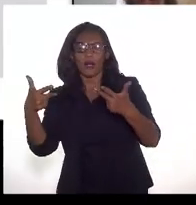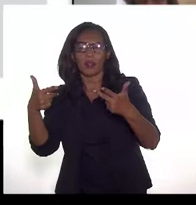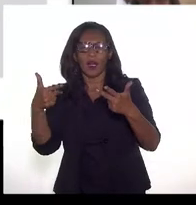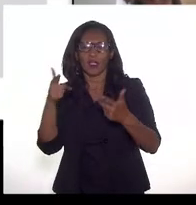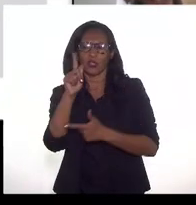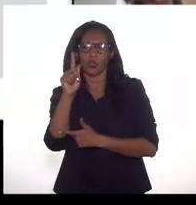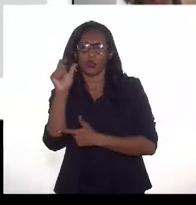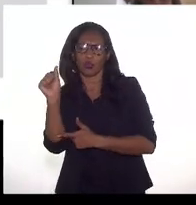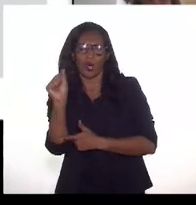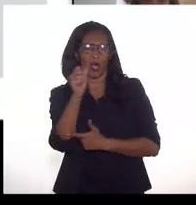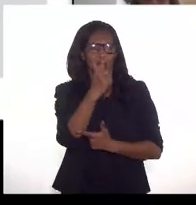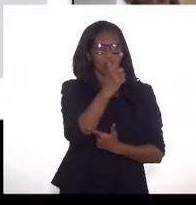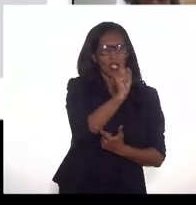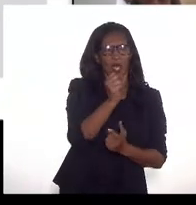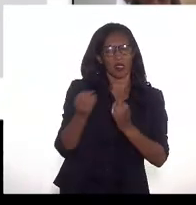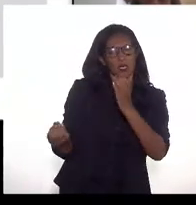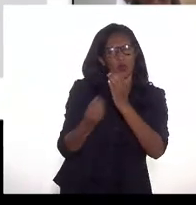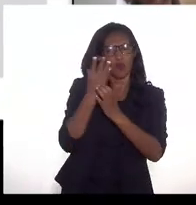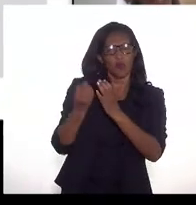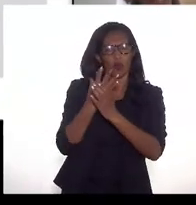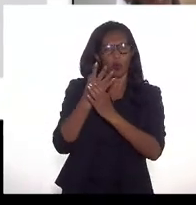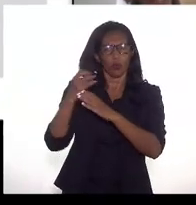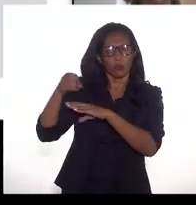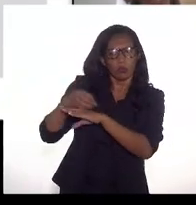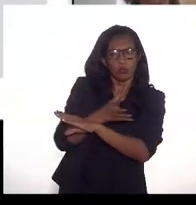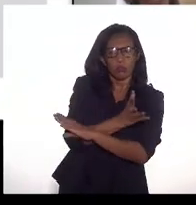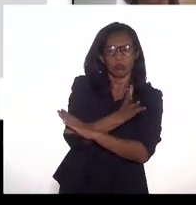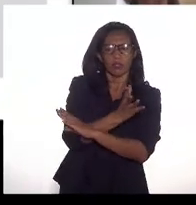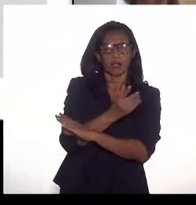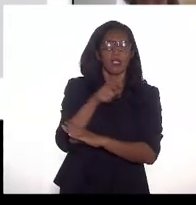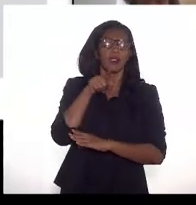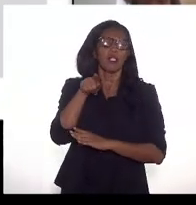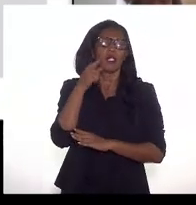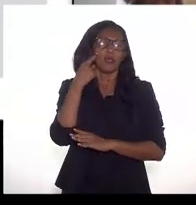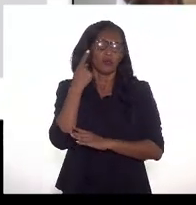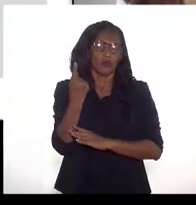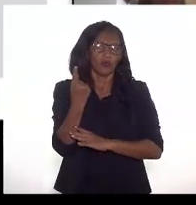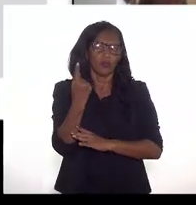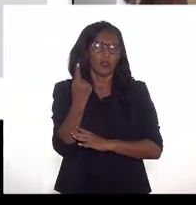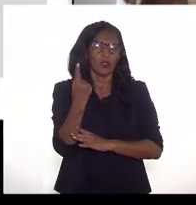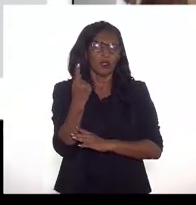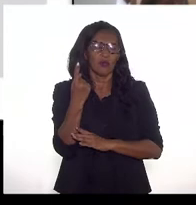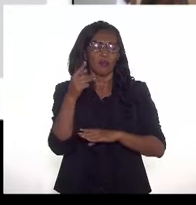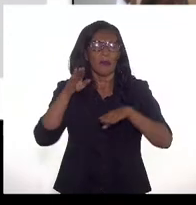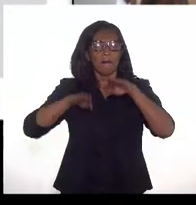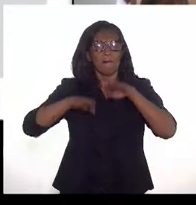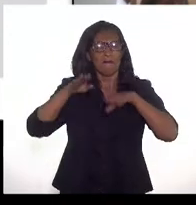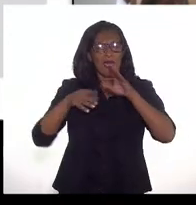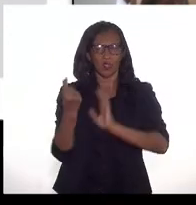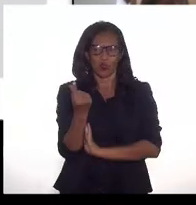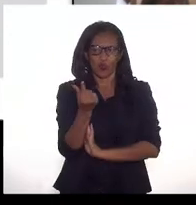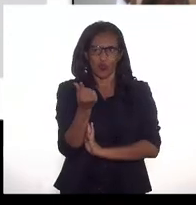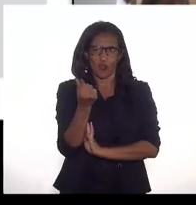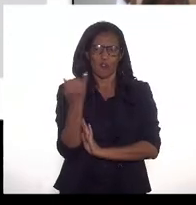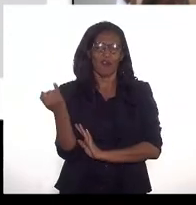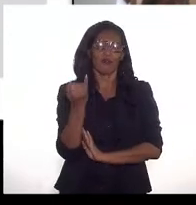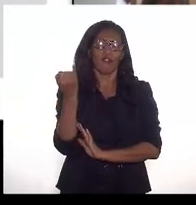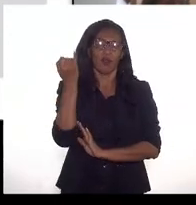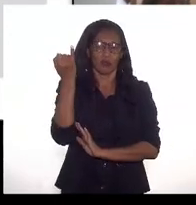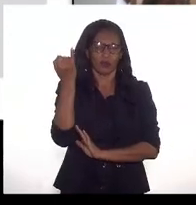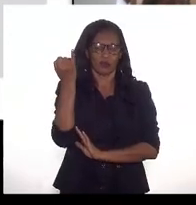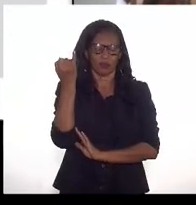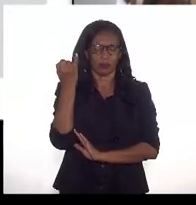e o volume transportado e aí pondera para ser o preço médio daquele campo. Eu